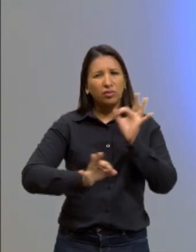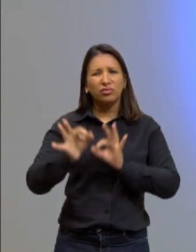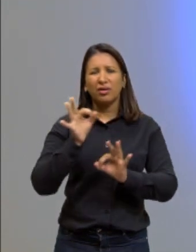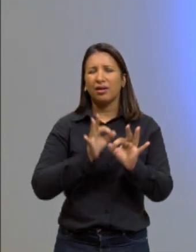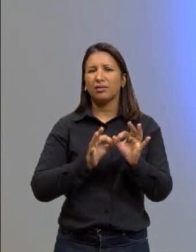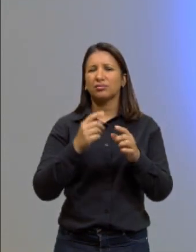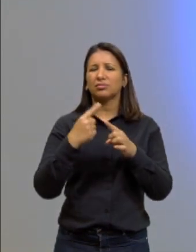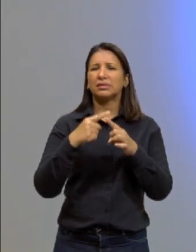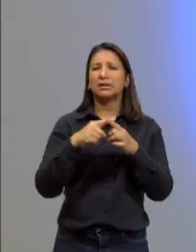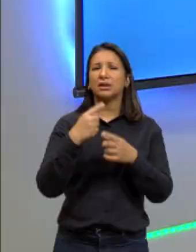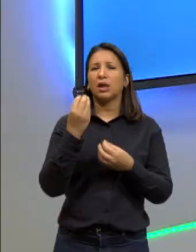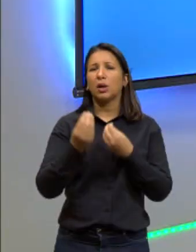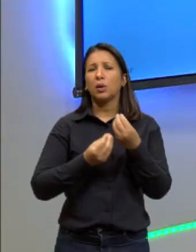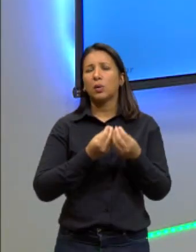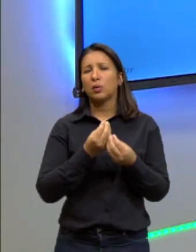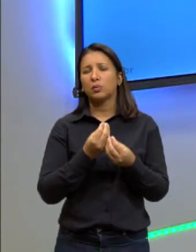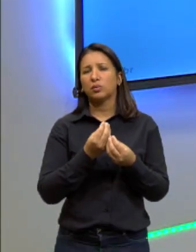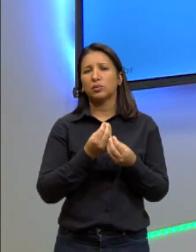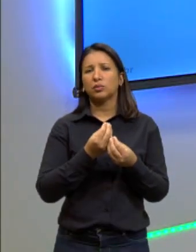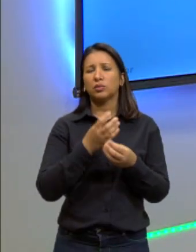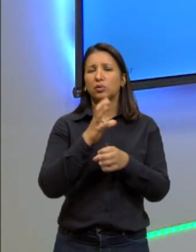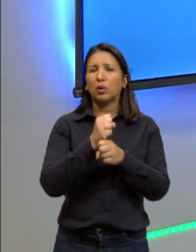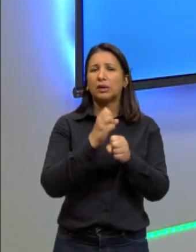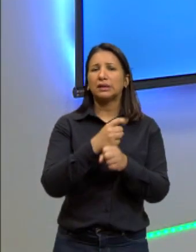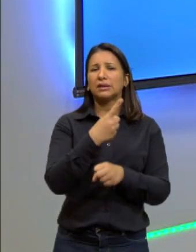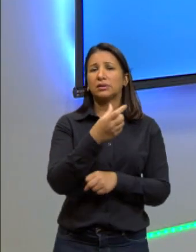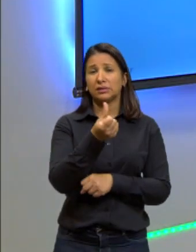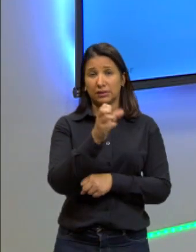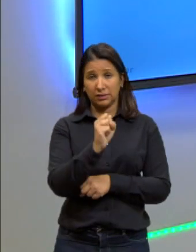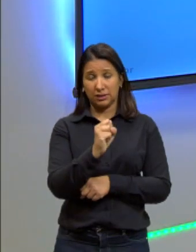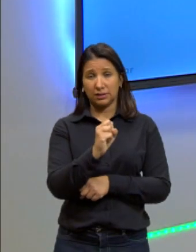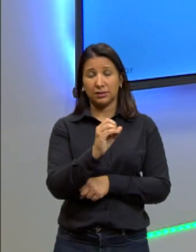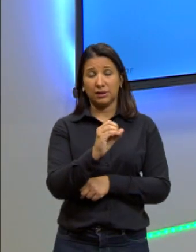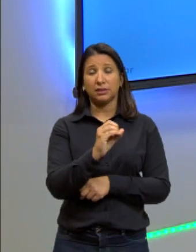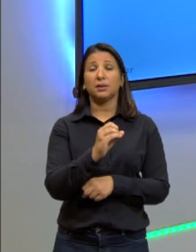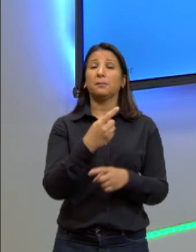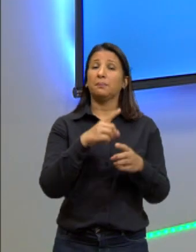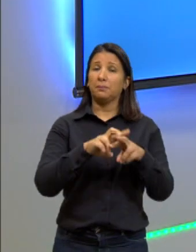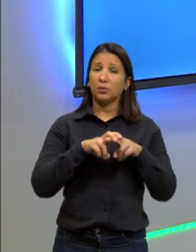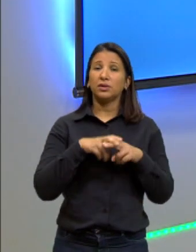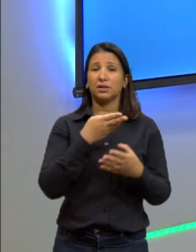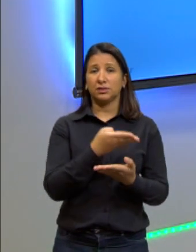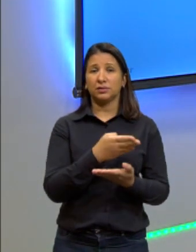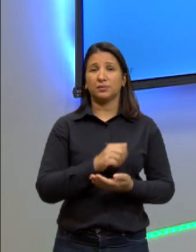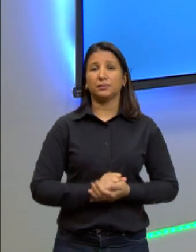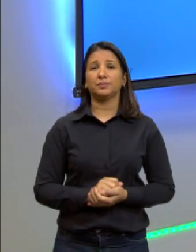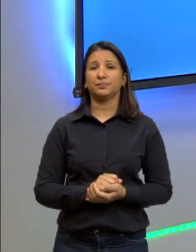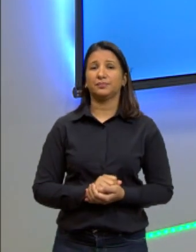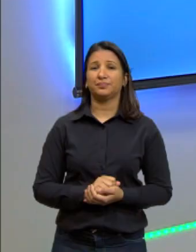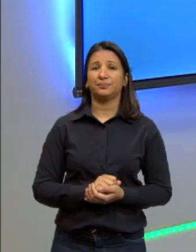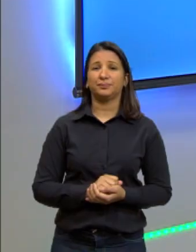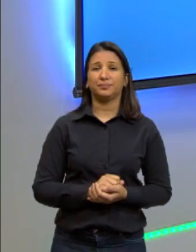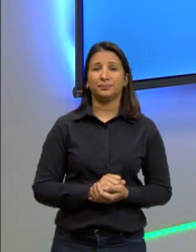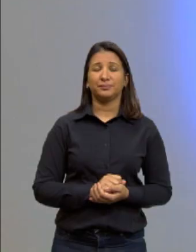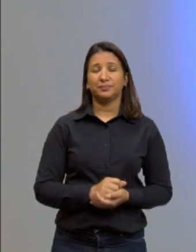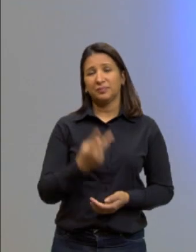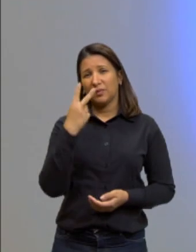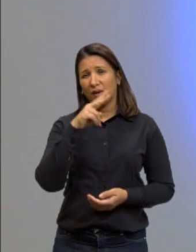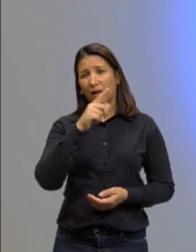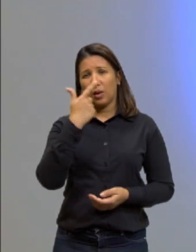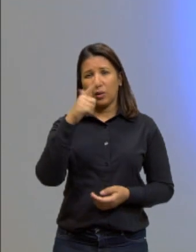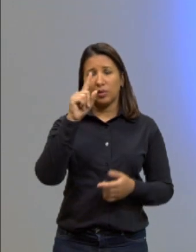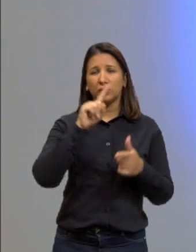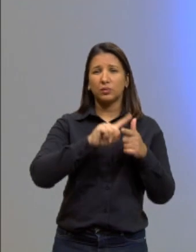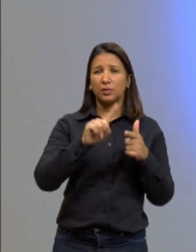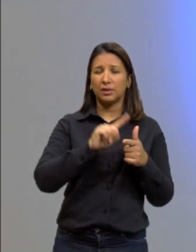como nota 160, justamente por isso. Está legal, meus queridos? olha só, outro